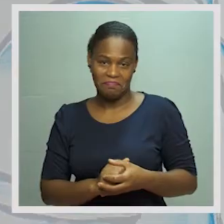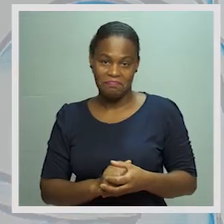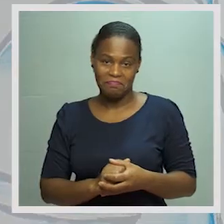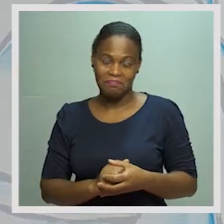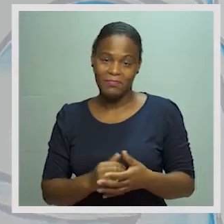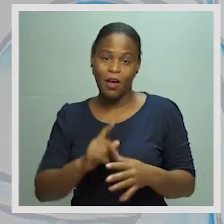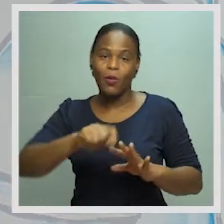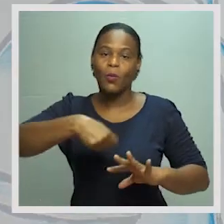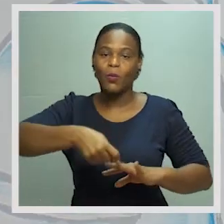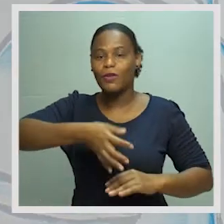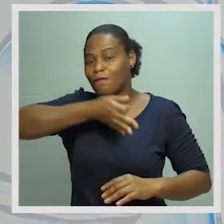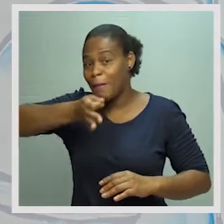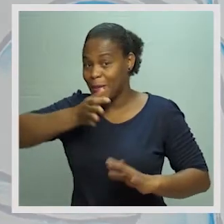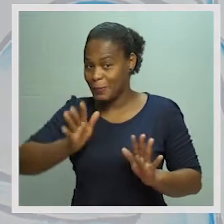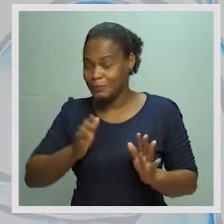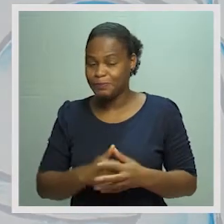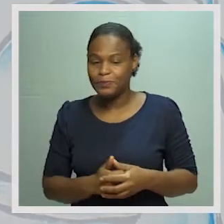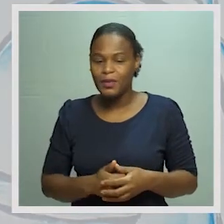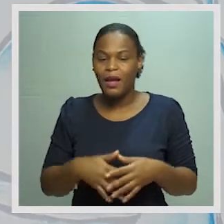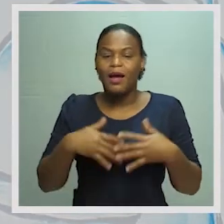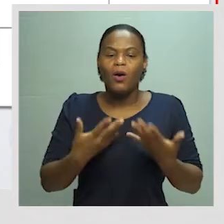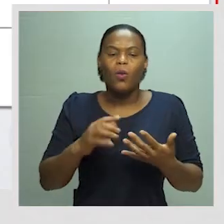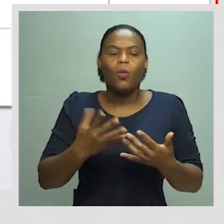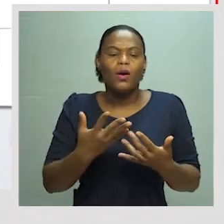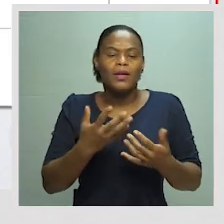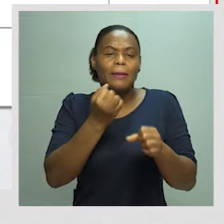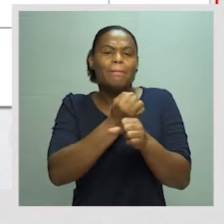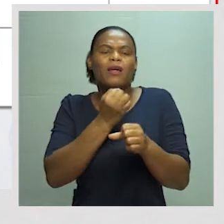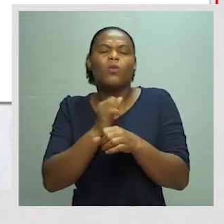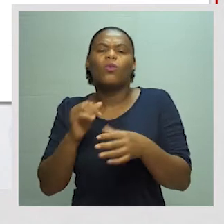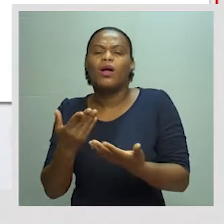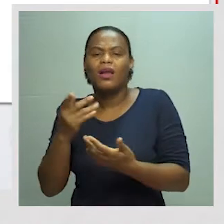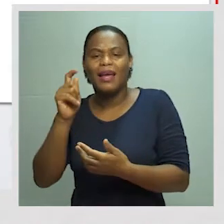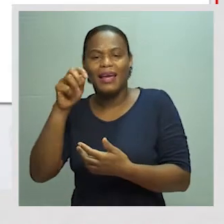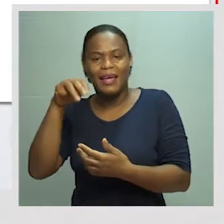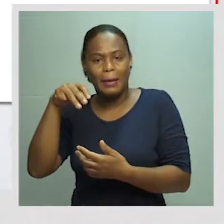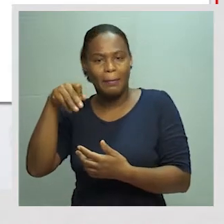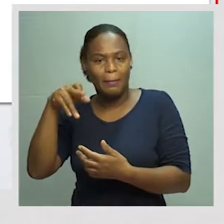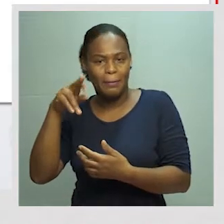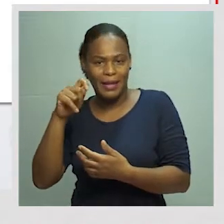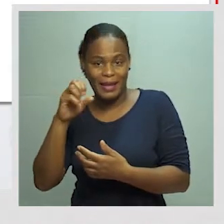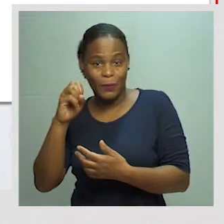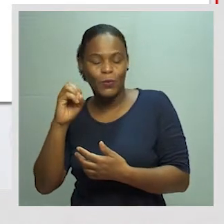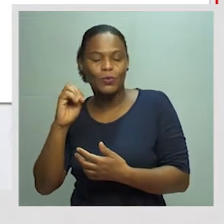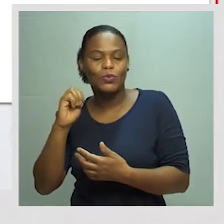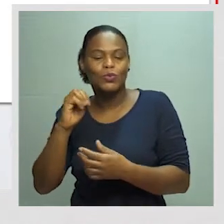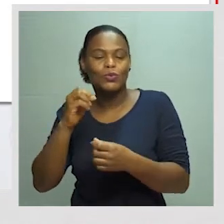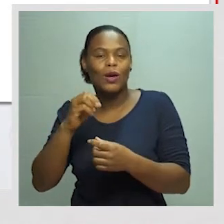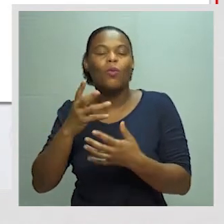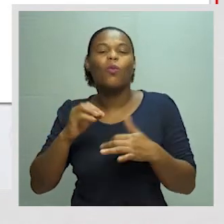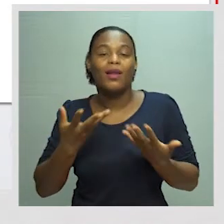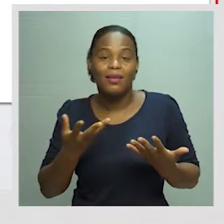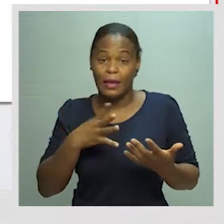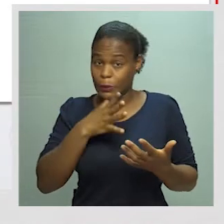da família. Agora, vamos ver quais são os empregos. Vamos ao circuito, ver quais são os empregos. Os empregos,